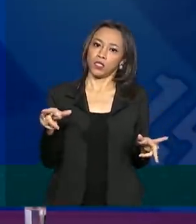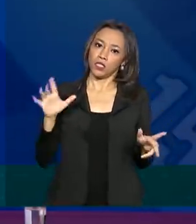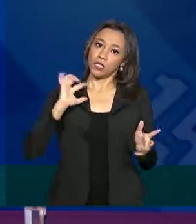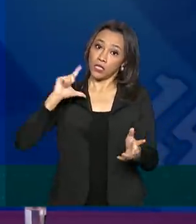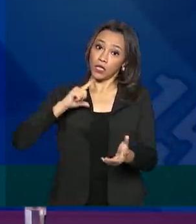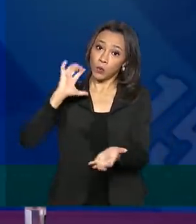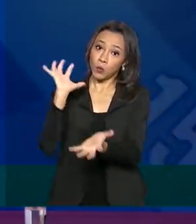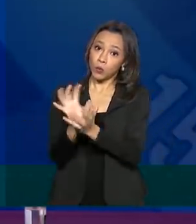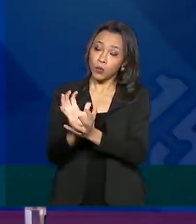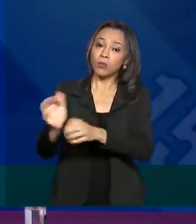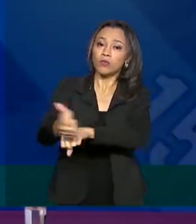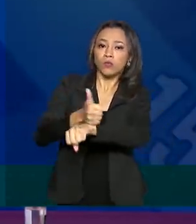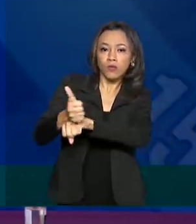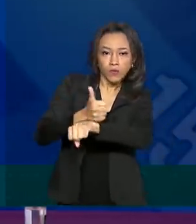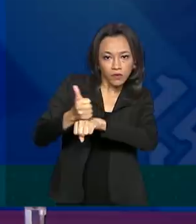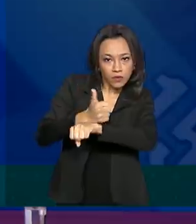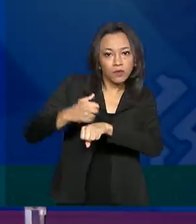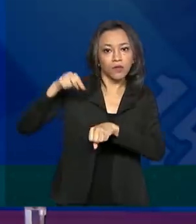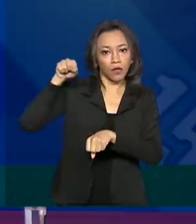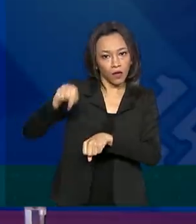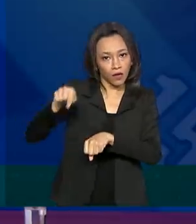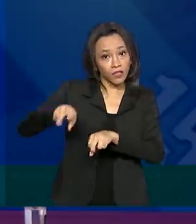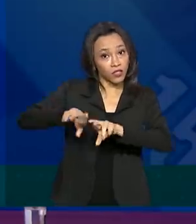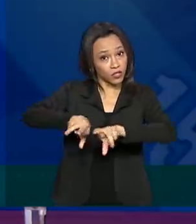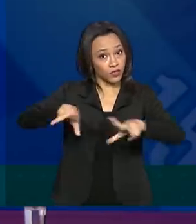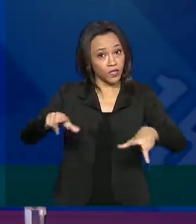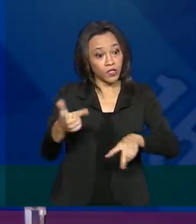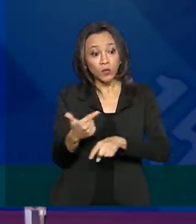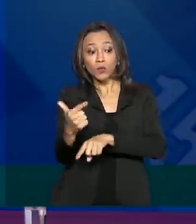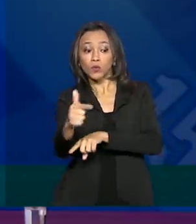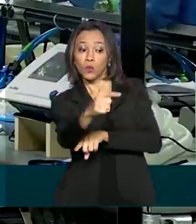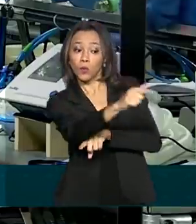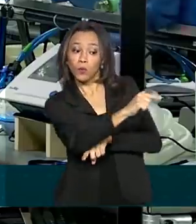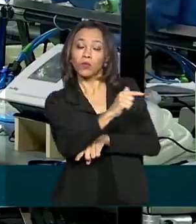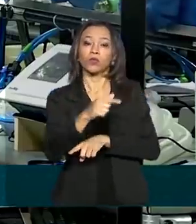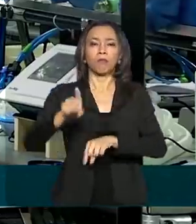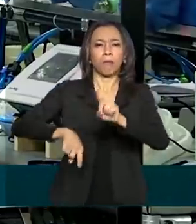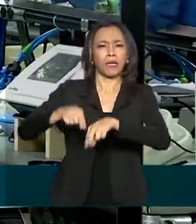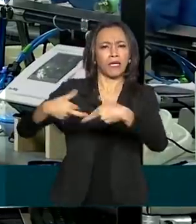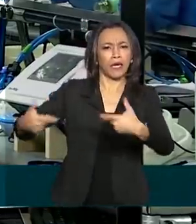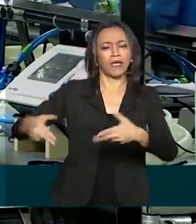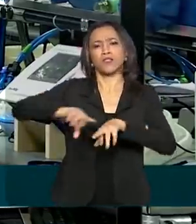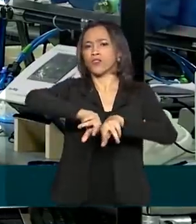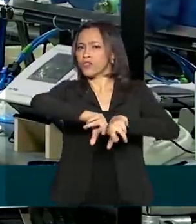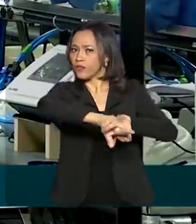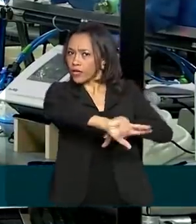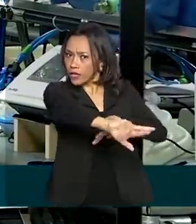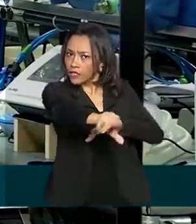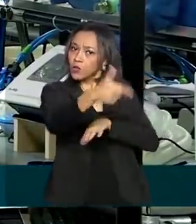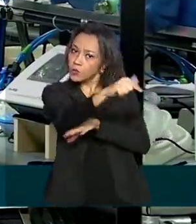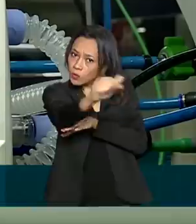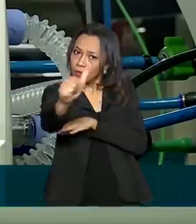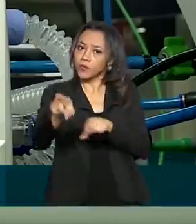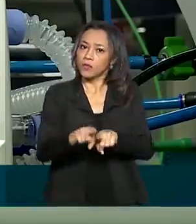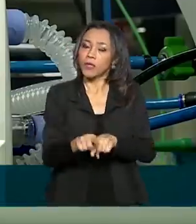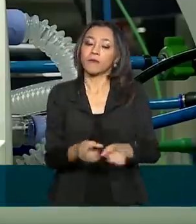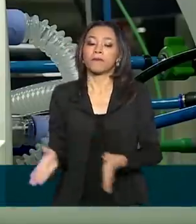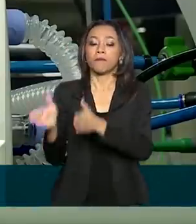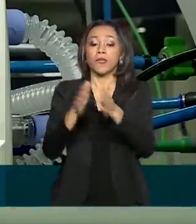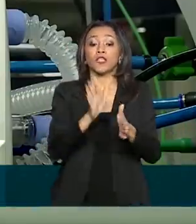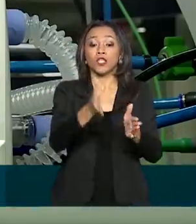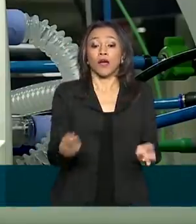técnico para o exercício da atividade profissional diferente, equipamentos diferentes. No último final de semana, o Ministério da Saúde entregou